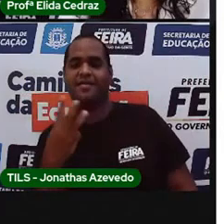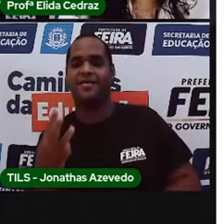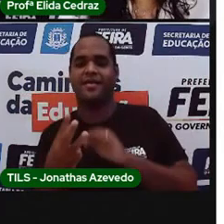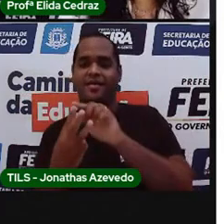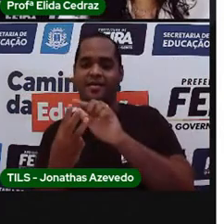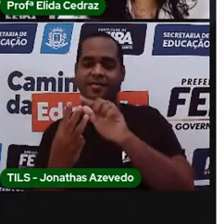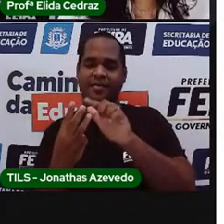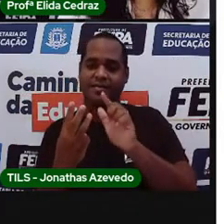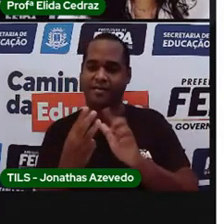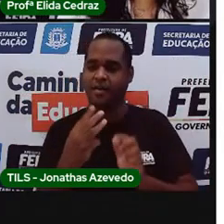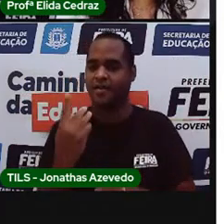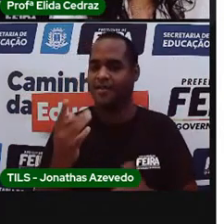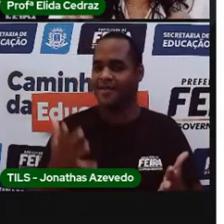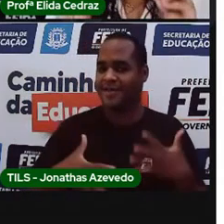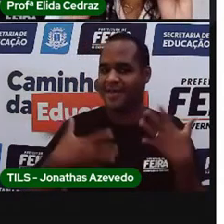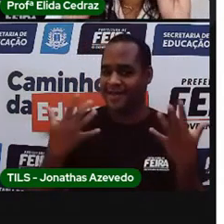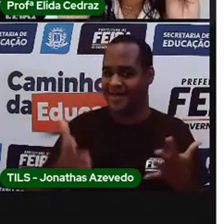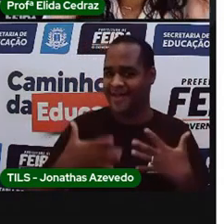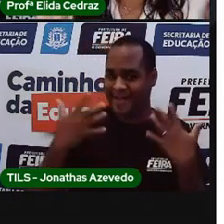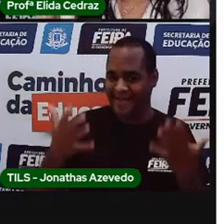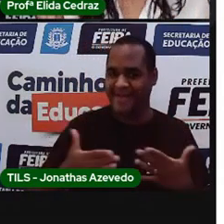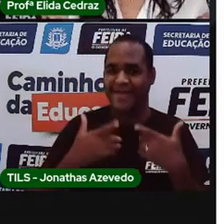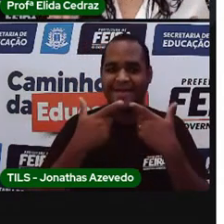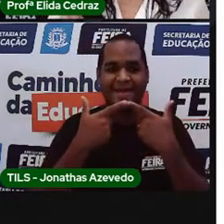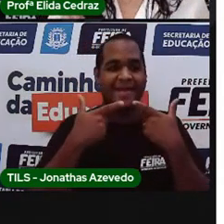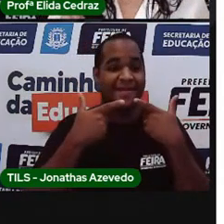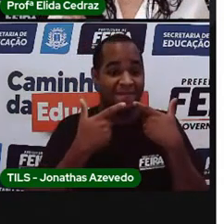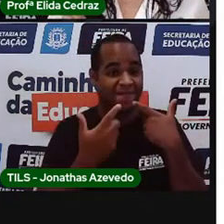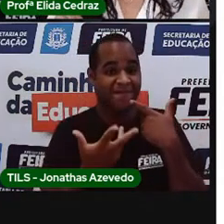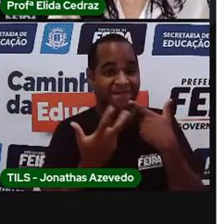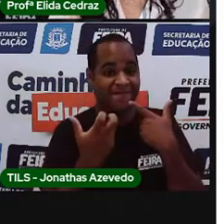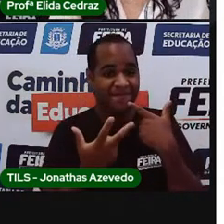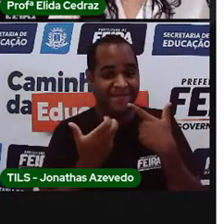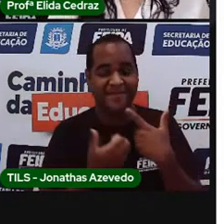que essas crianças estão muito satisfeitas pelo sorriso delas.